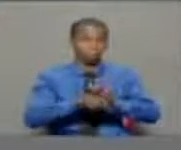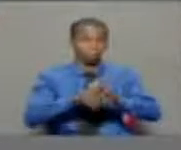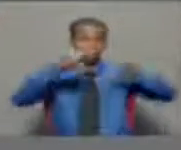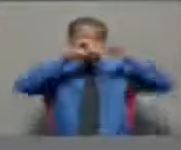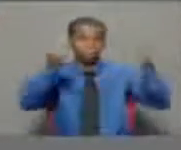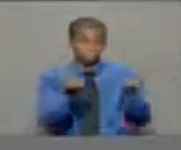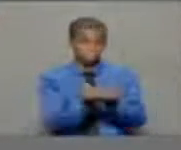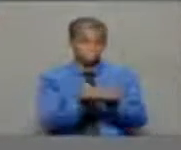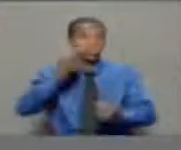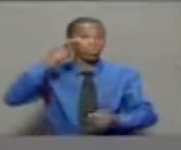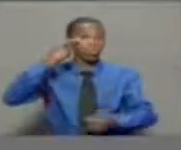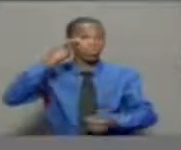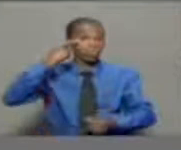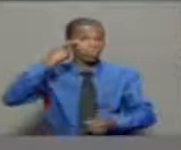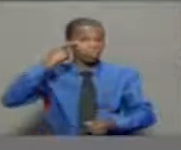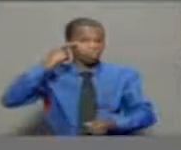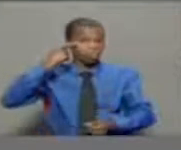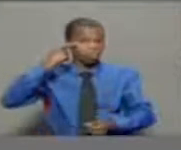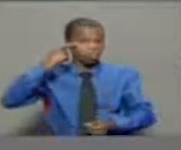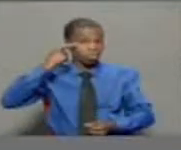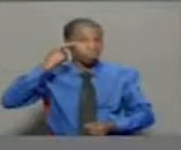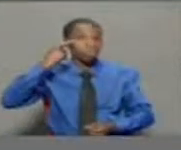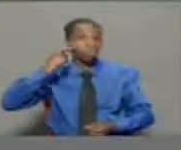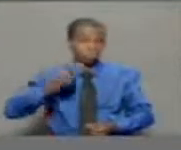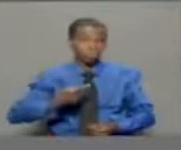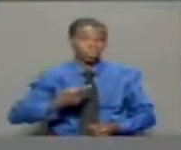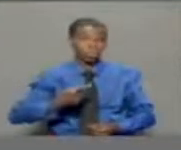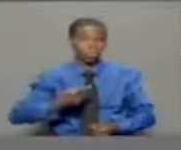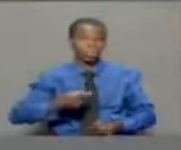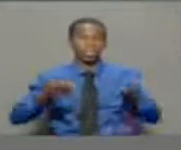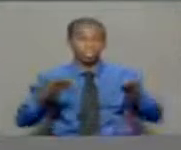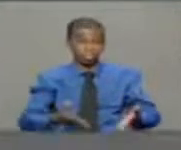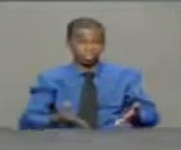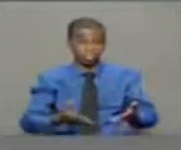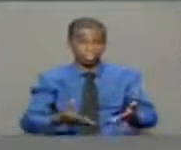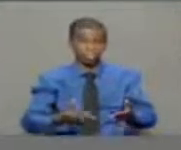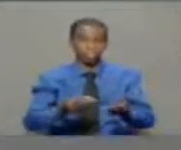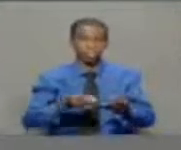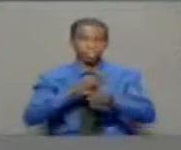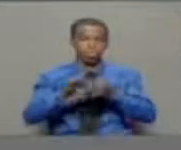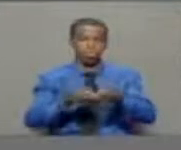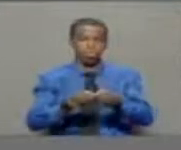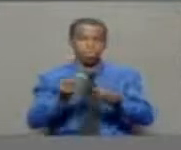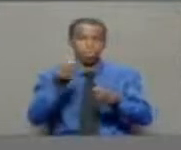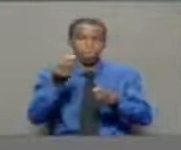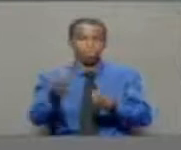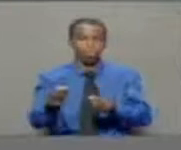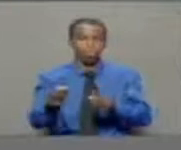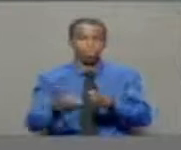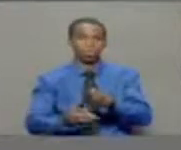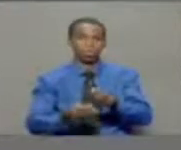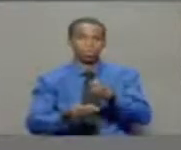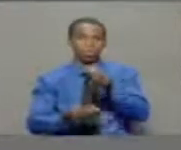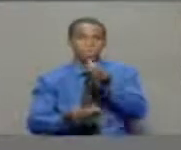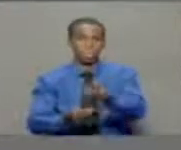International Fund Limitada e a Cunha ASA fizeram a entrega de bens comprados com dinheiros públicos.